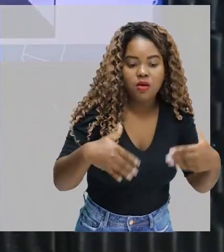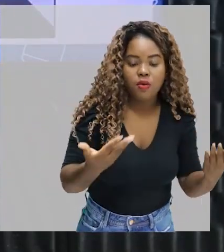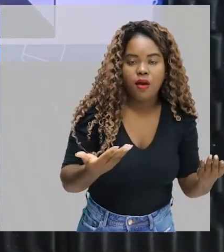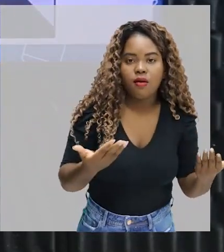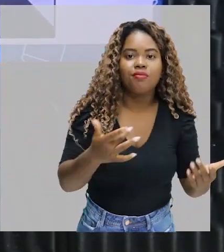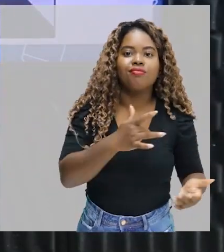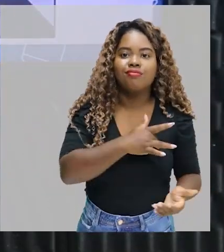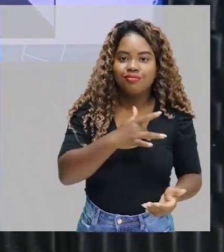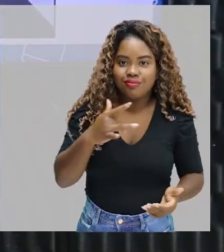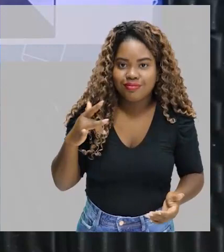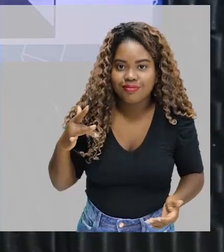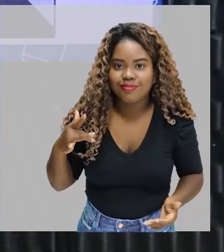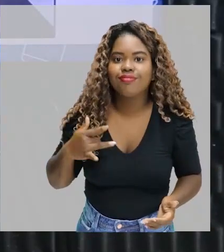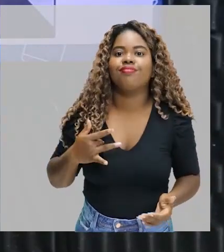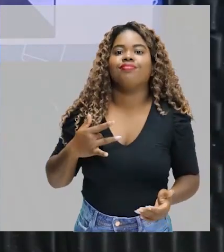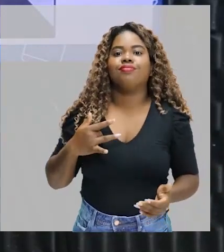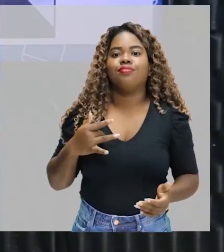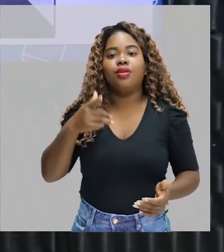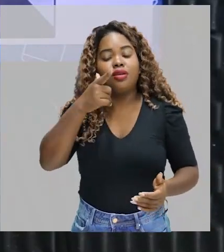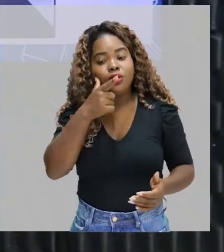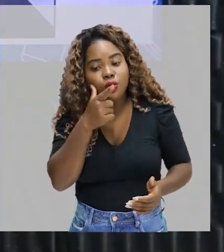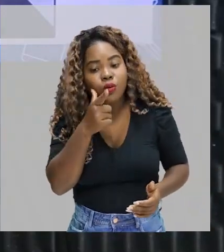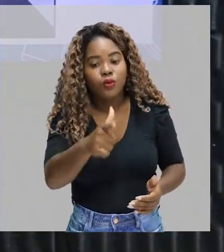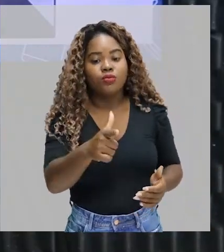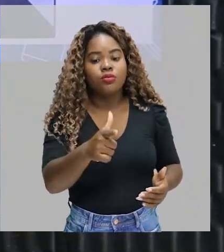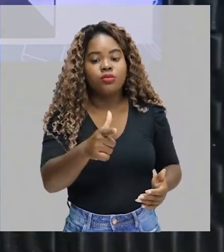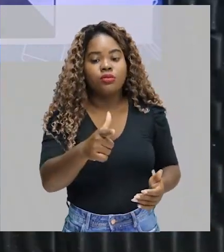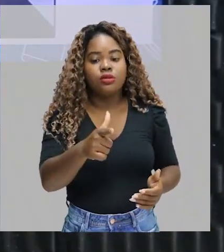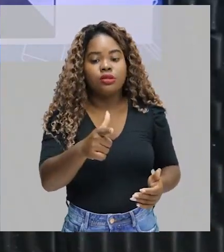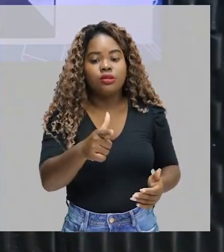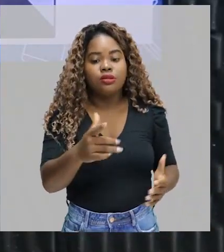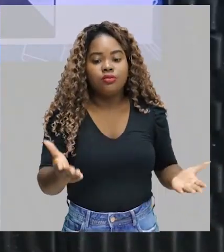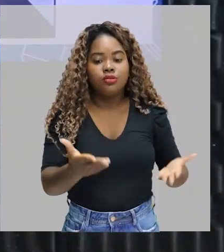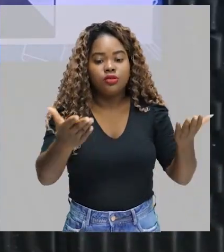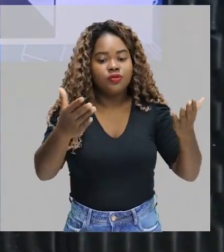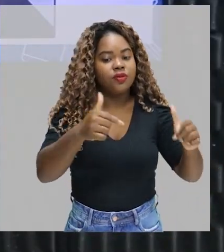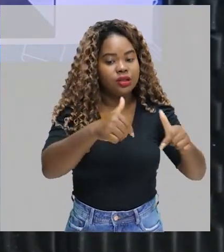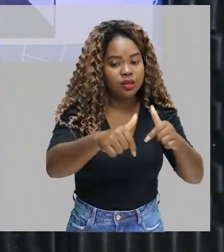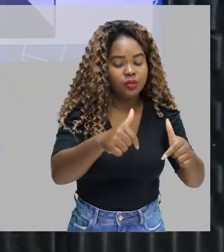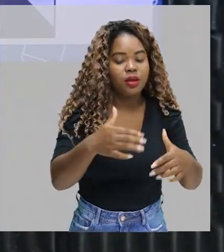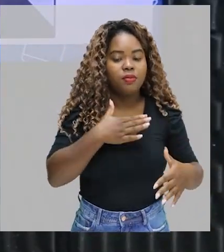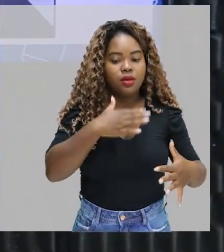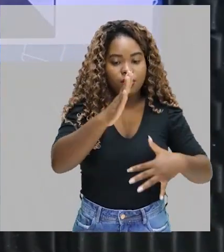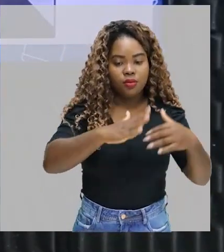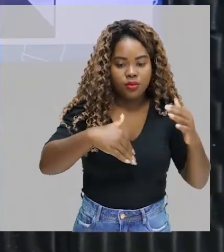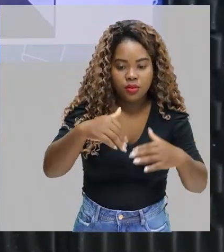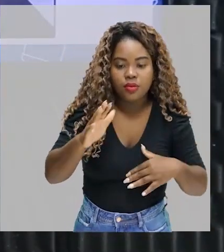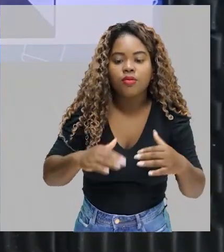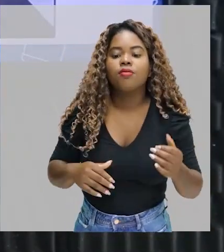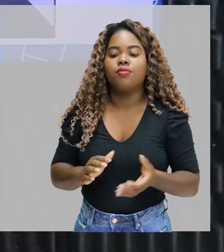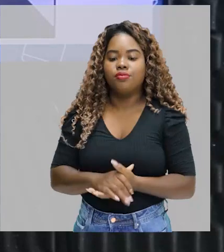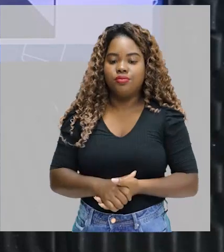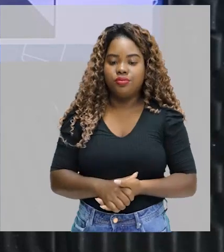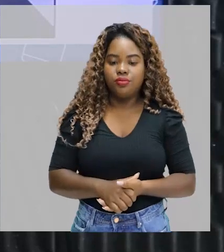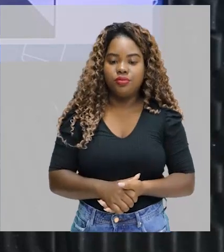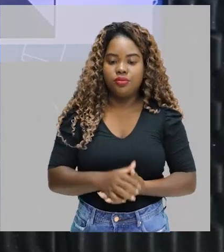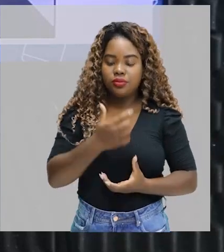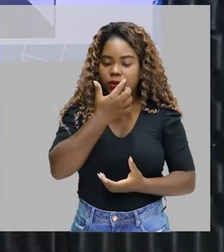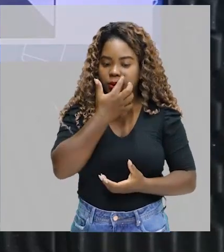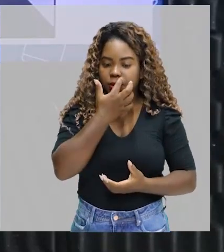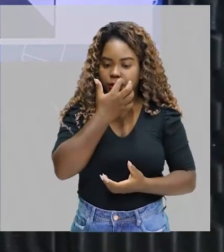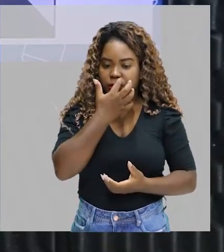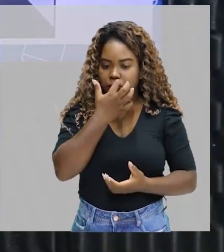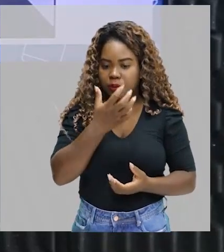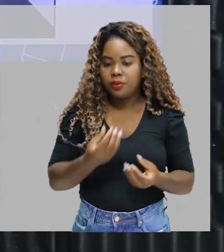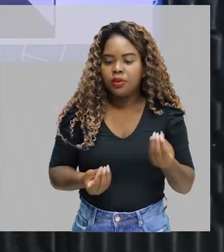consiga exercer a minha profissão em sua plenitude e com uma certa tranquilidade e menor esforço. E quando